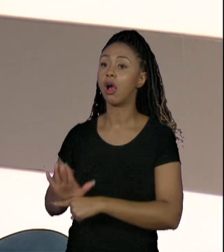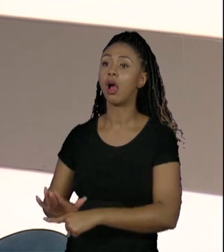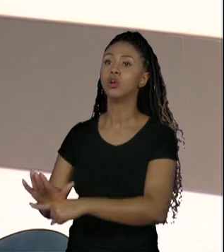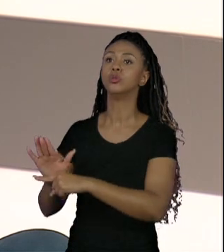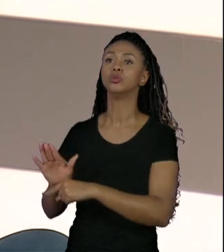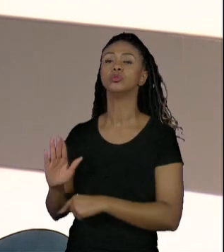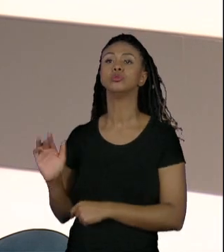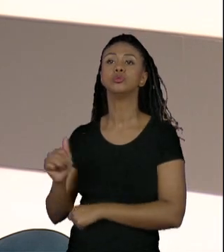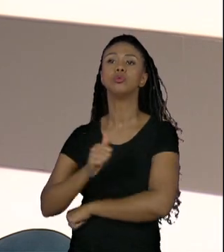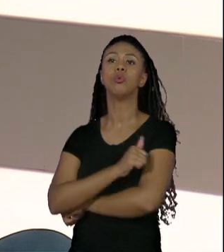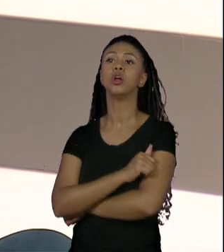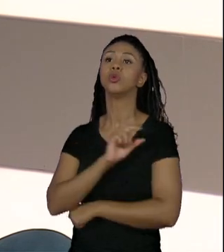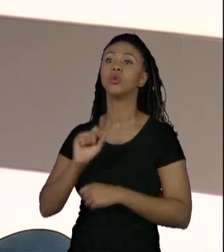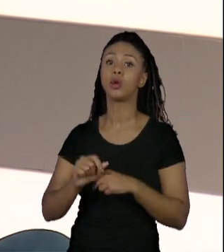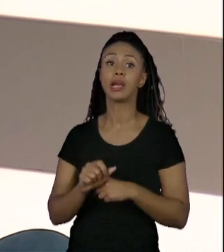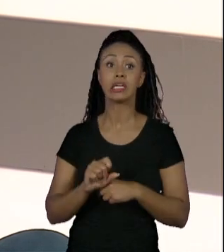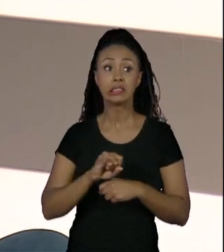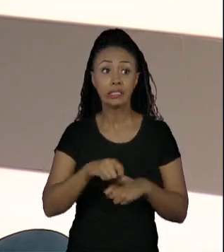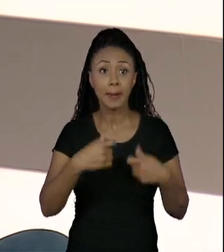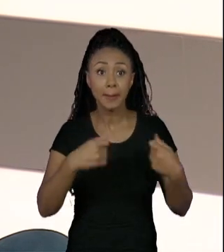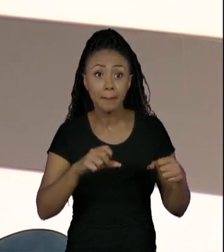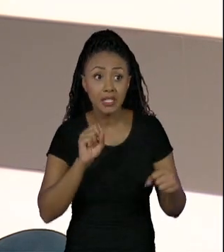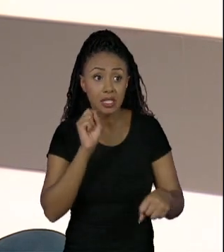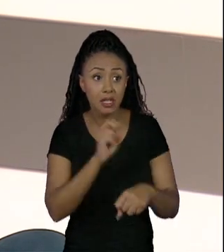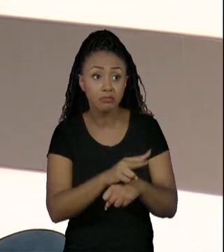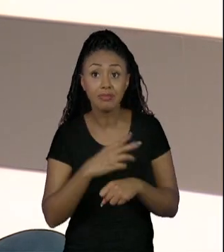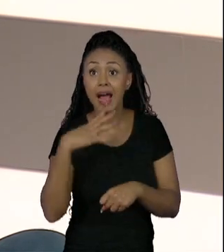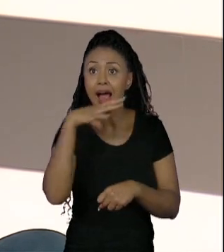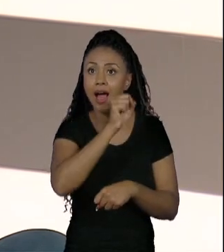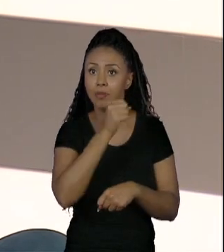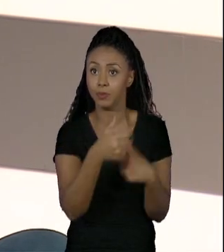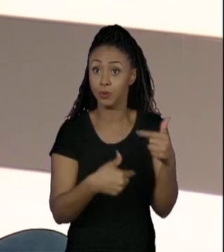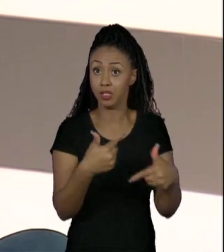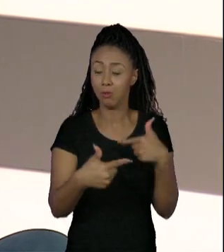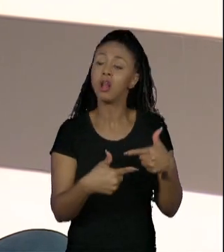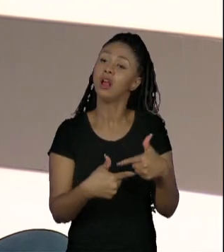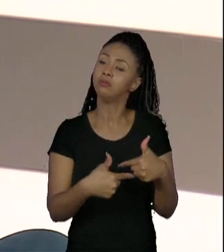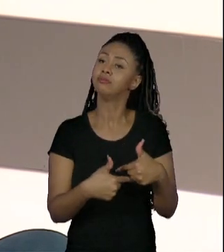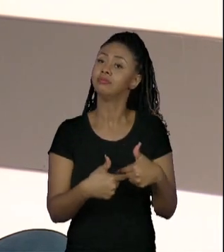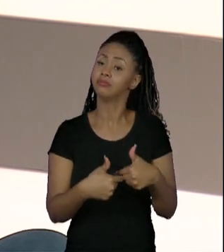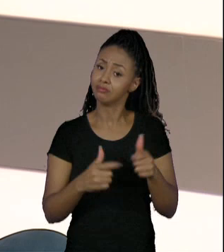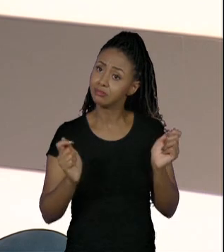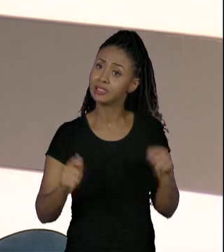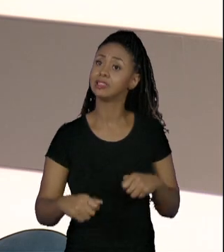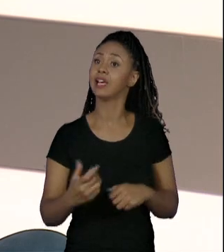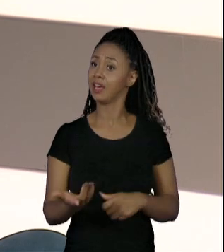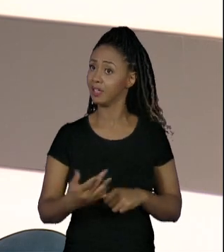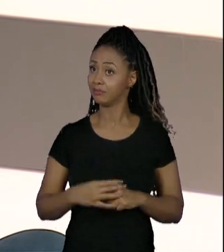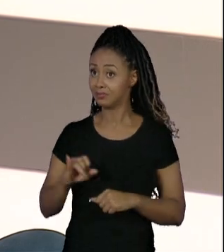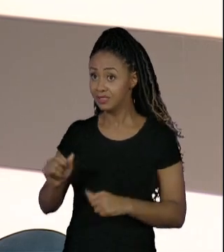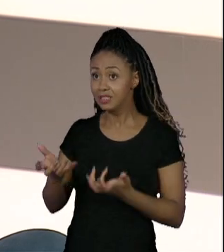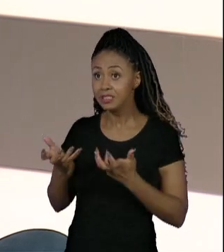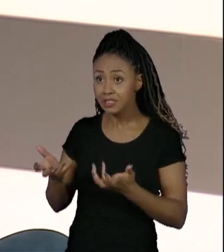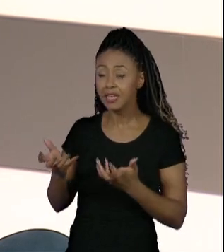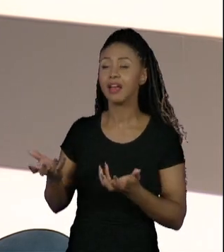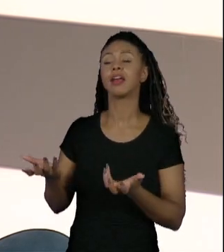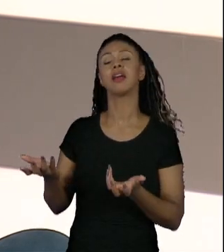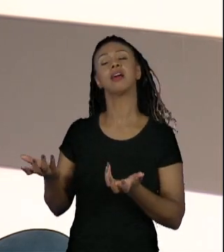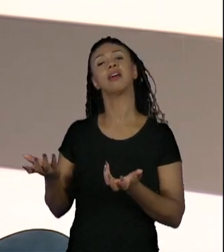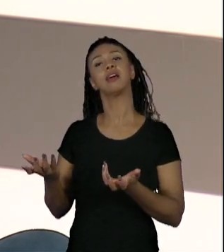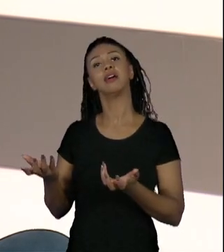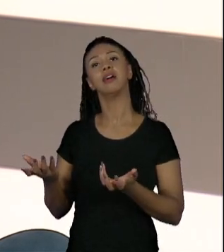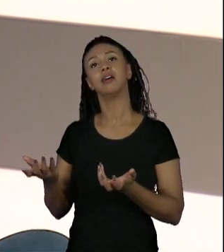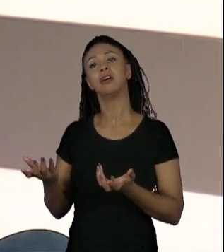tem essa necessidade de ingressar no mercado de trabalho rapidamente. Então, se aluno quer uma boa formação com